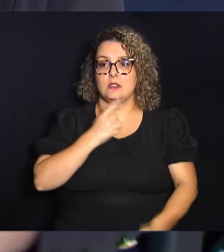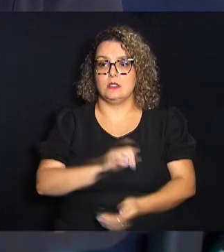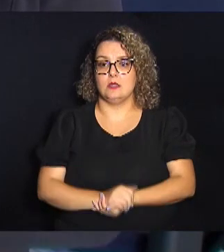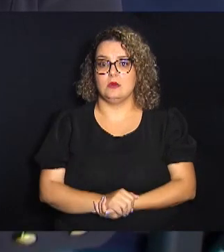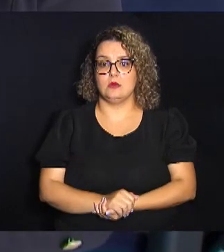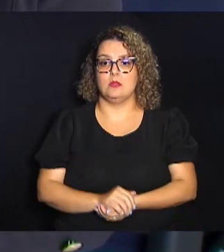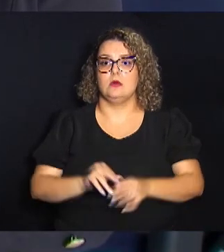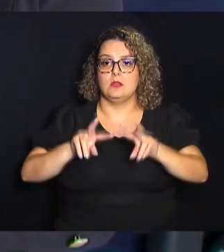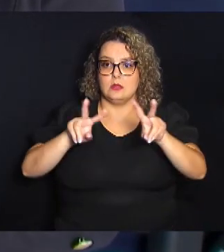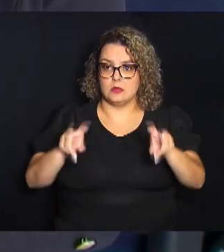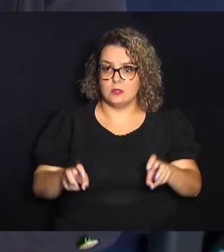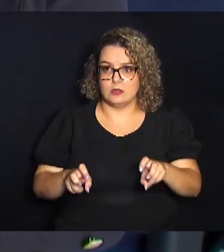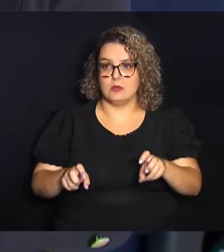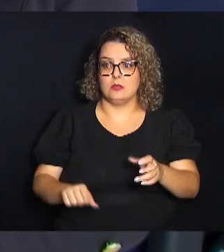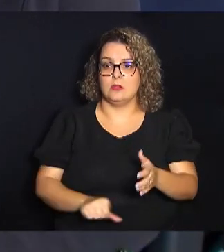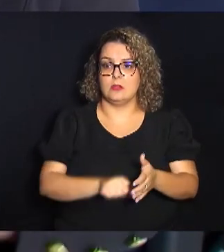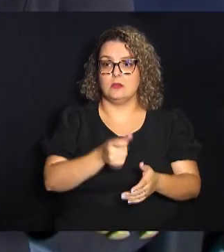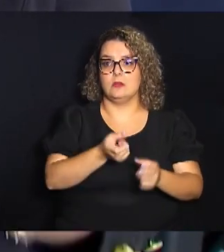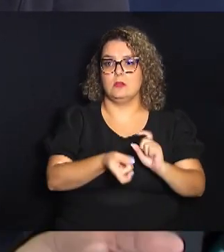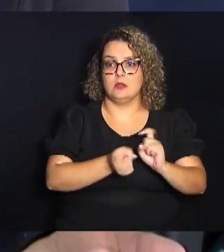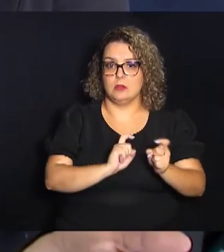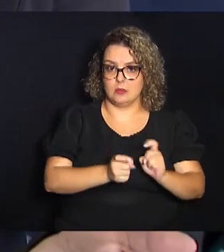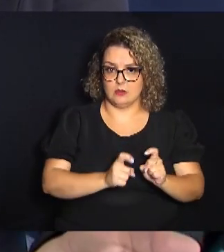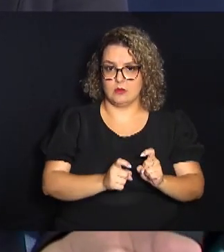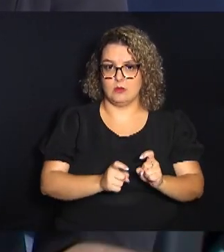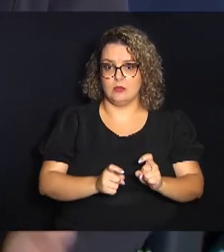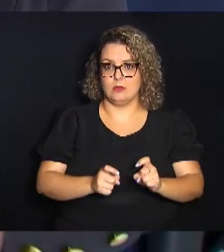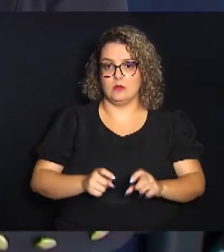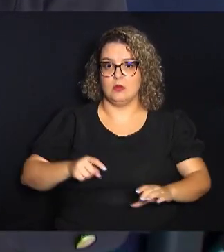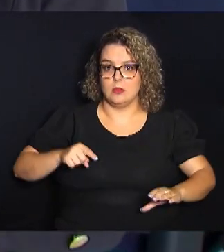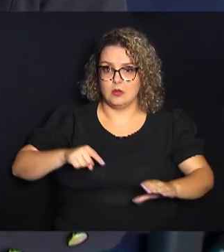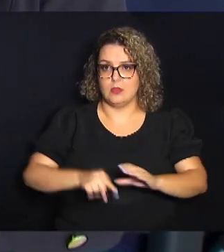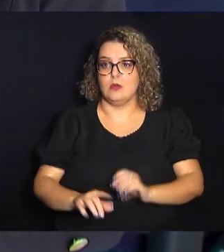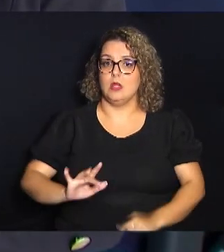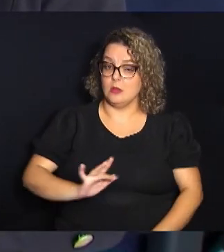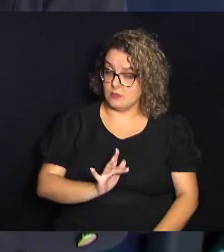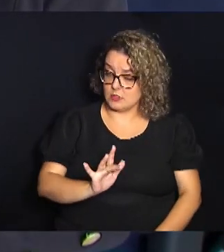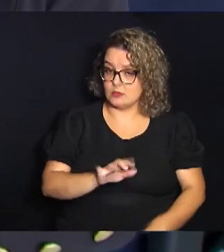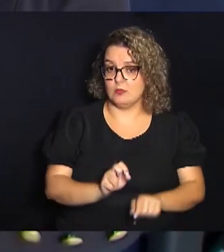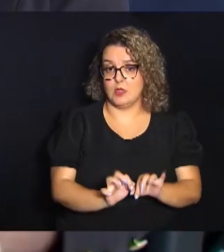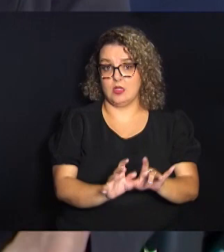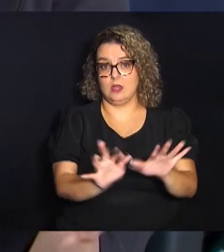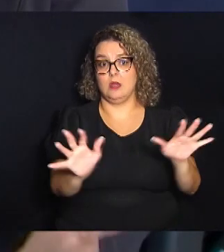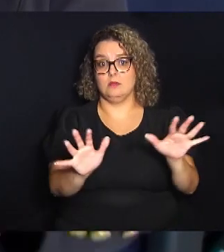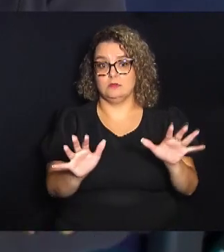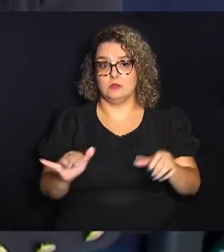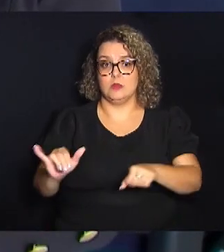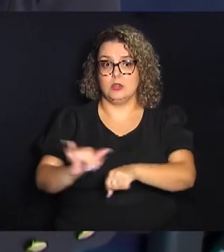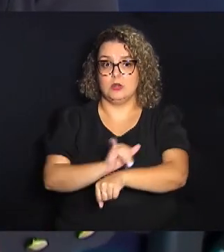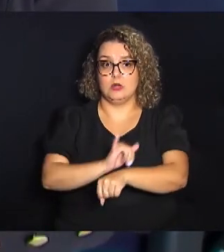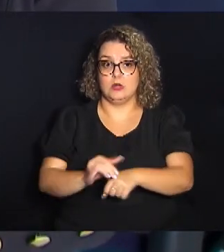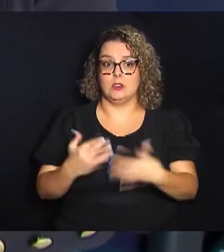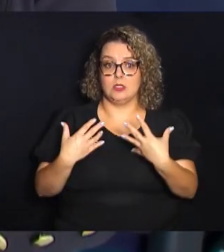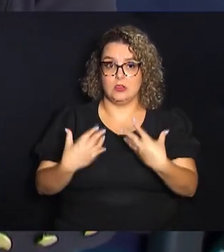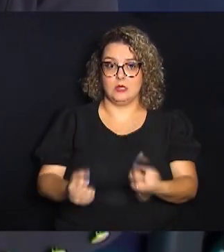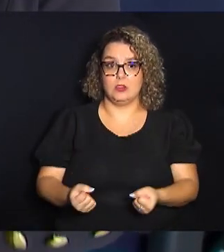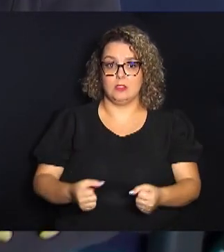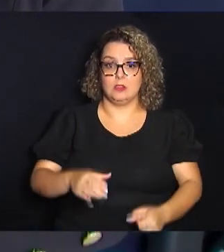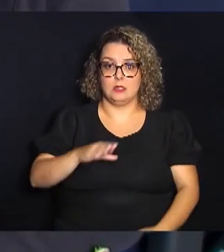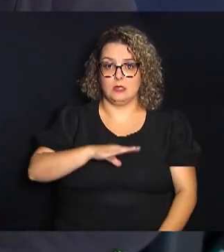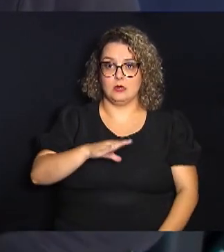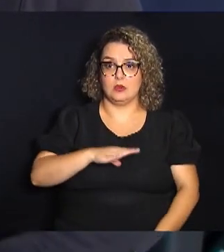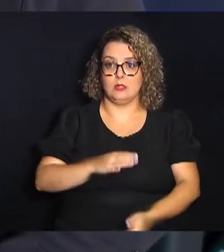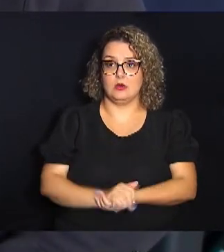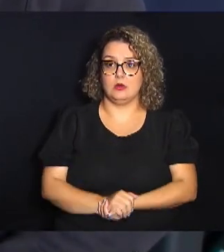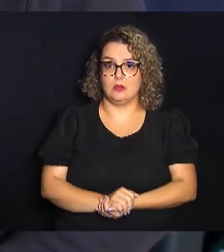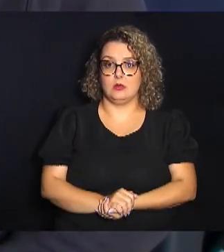O tema da primeira reunião é o avanço da dengue e as estratégias adotadas pelos municípios